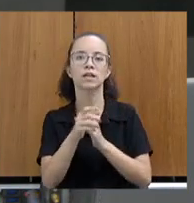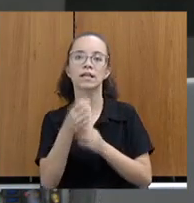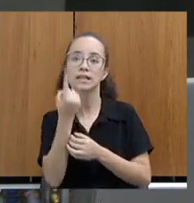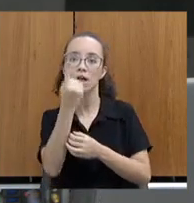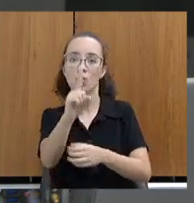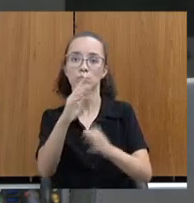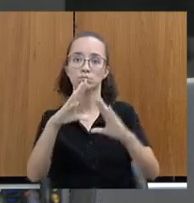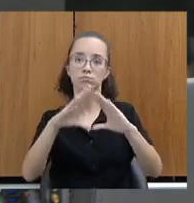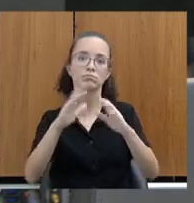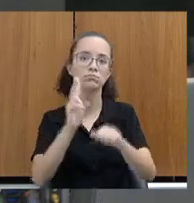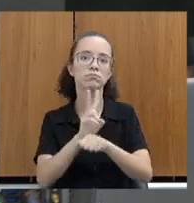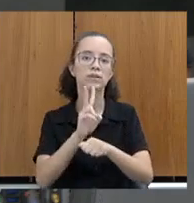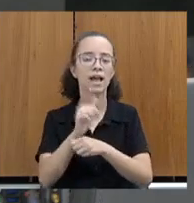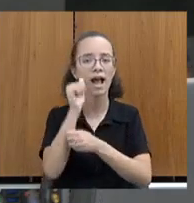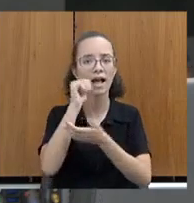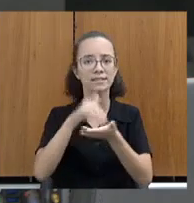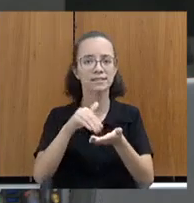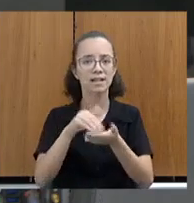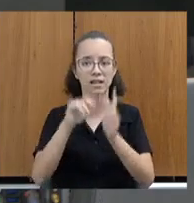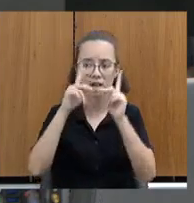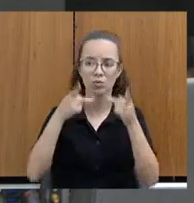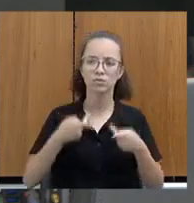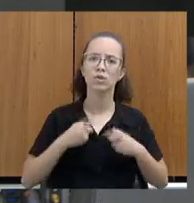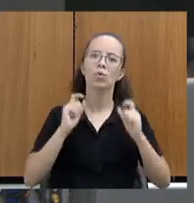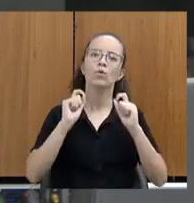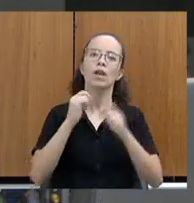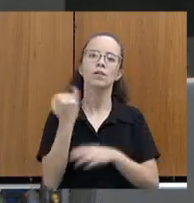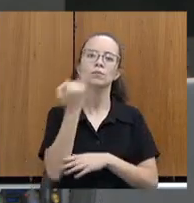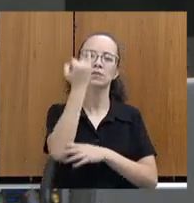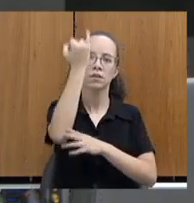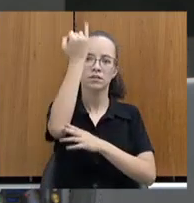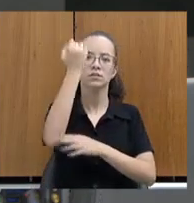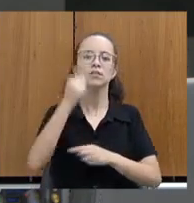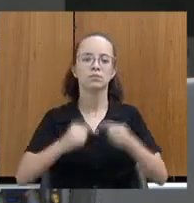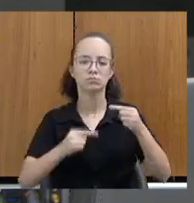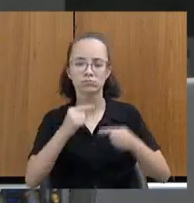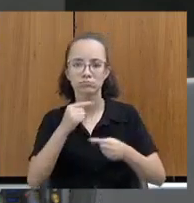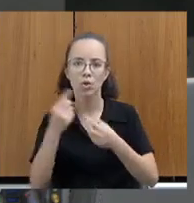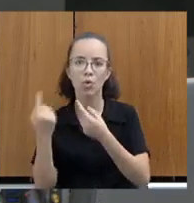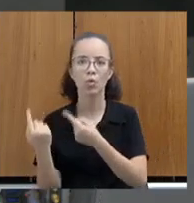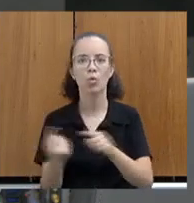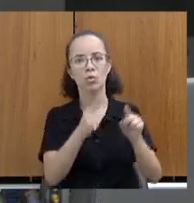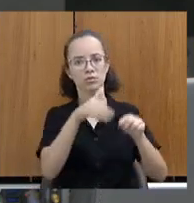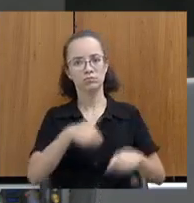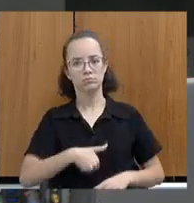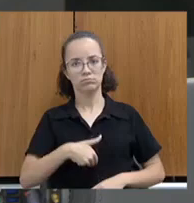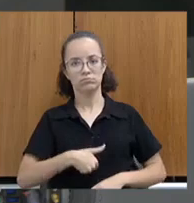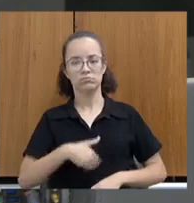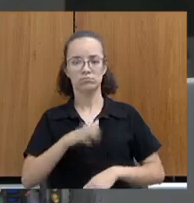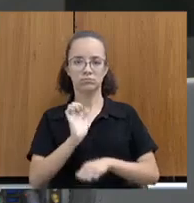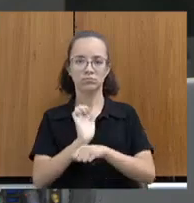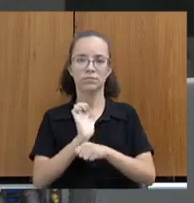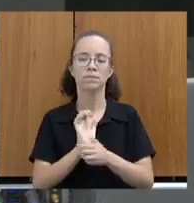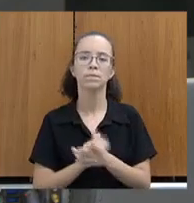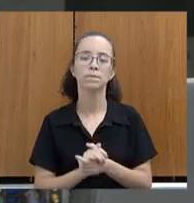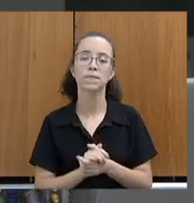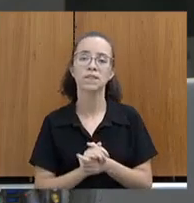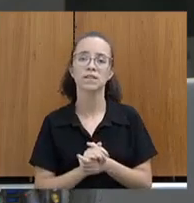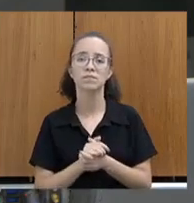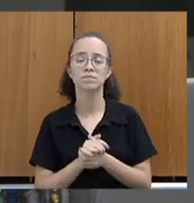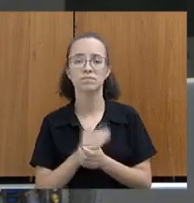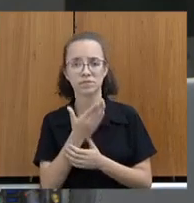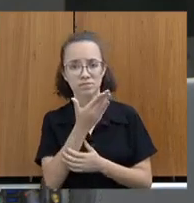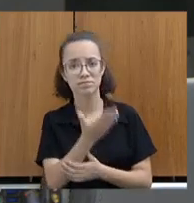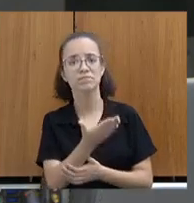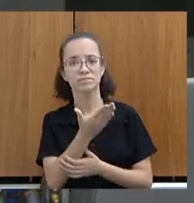Fiscaliza, a secretária reconheceu a importância das políticas de enfrentamento à pobreza no Estado e se comprometeu a